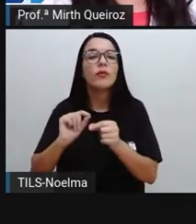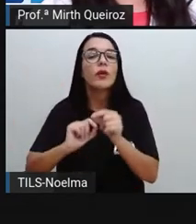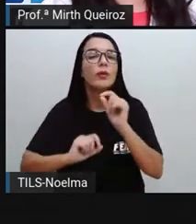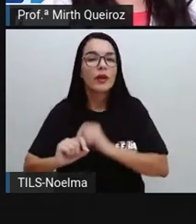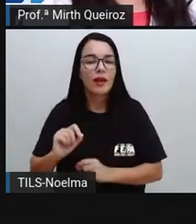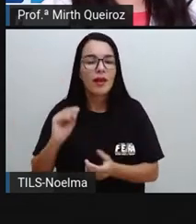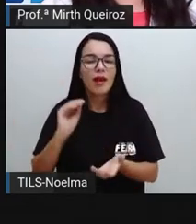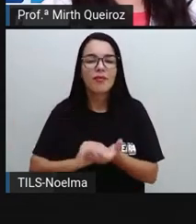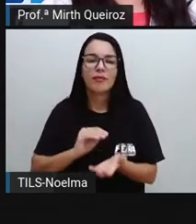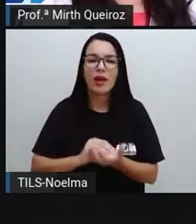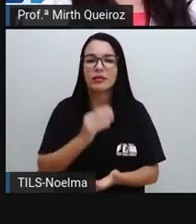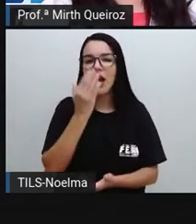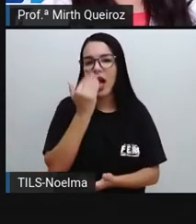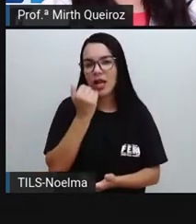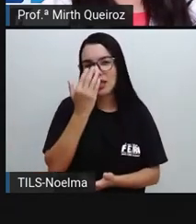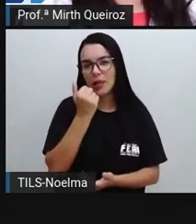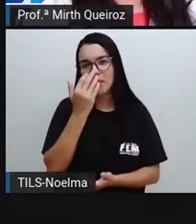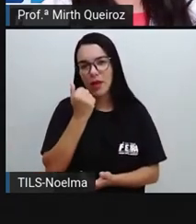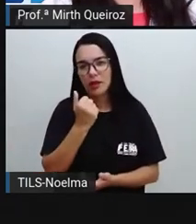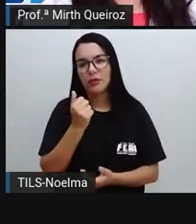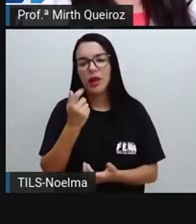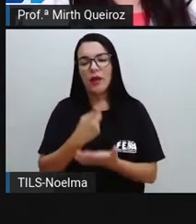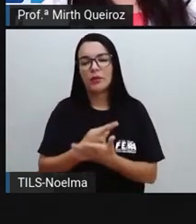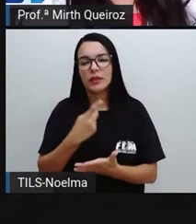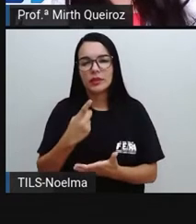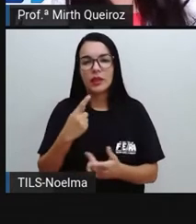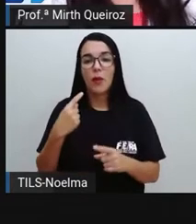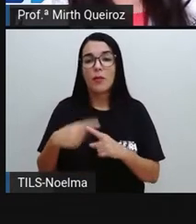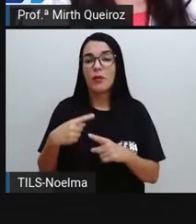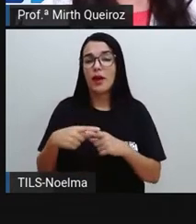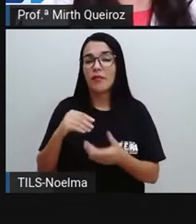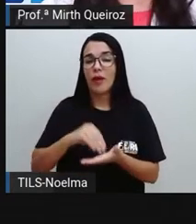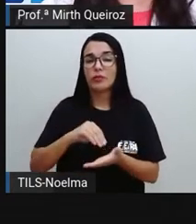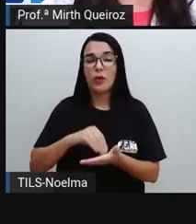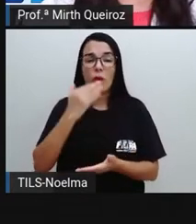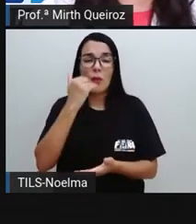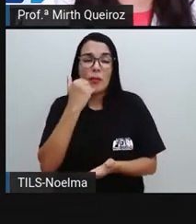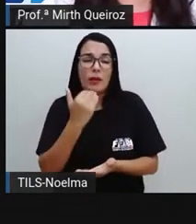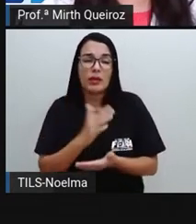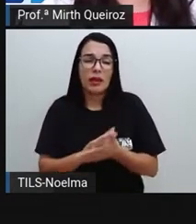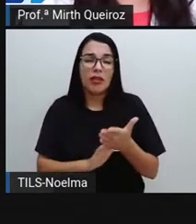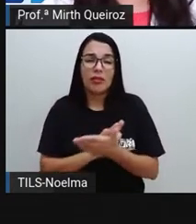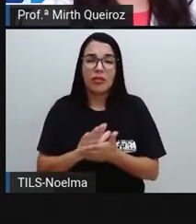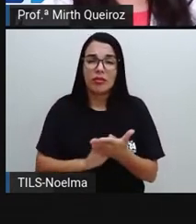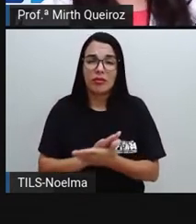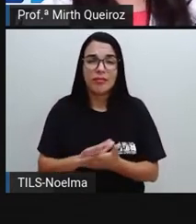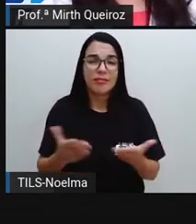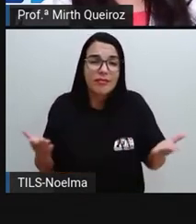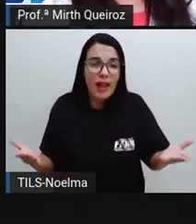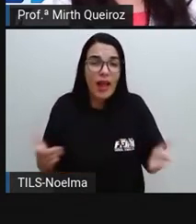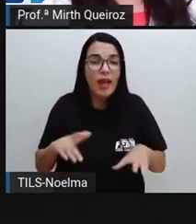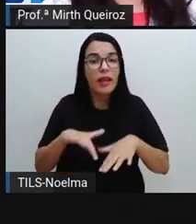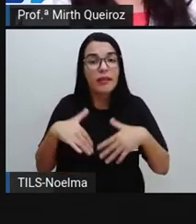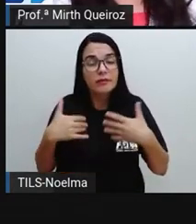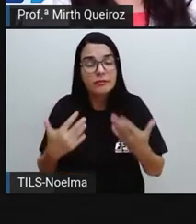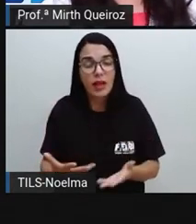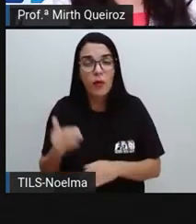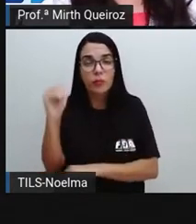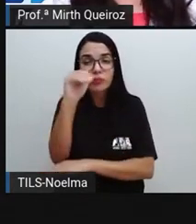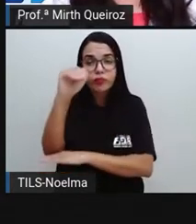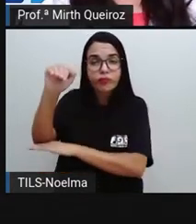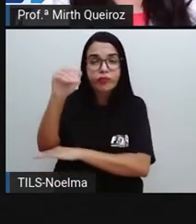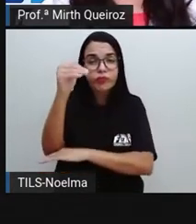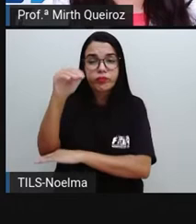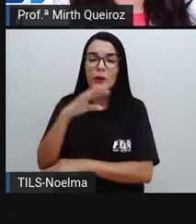de alimentos que foram gerados após a imensa nuvem de destritos e gesso produzidos como resultado do